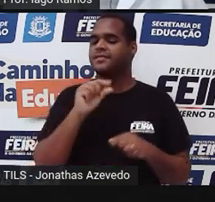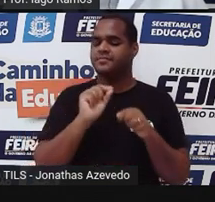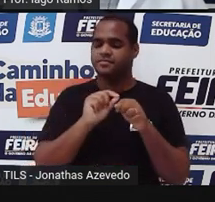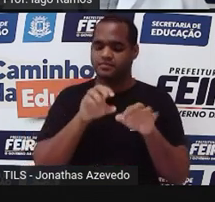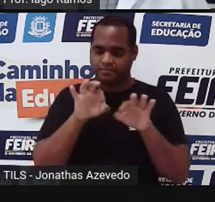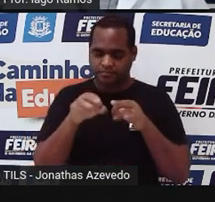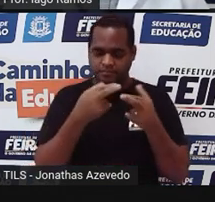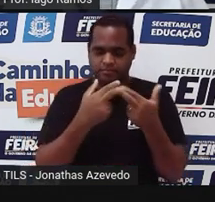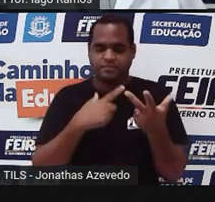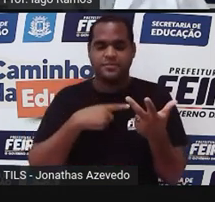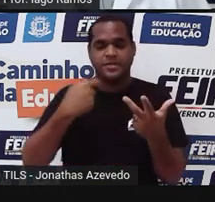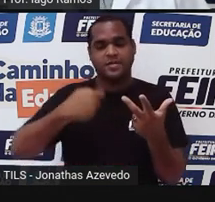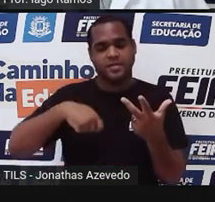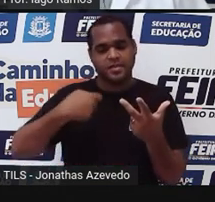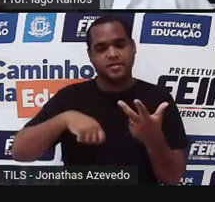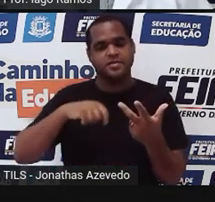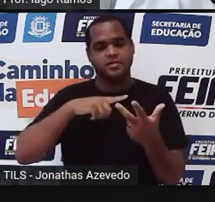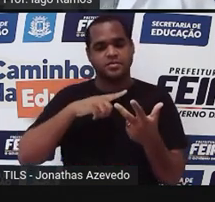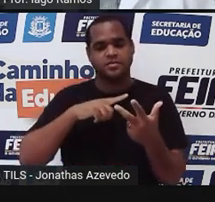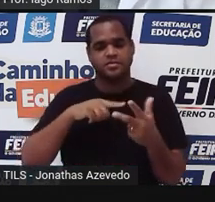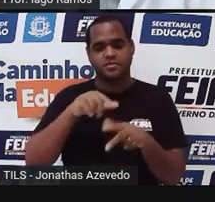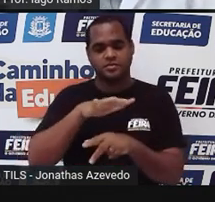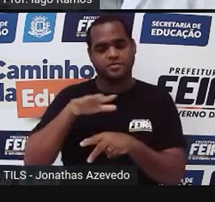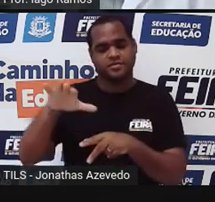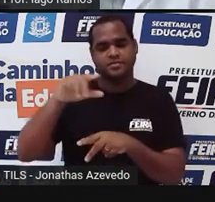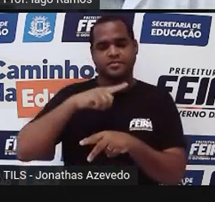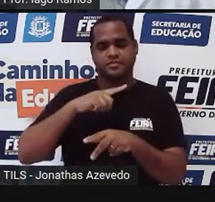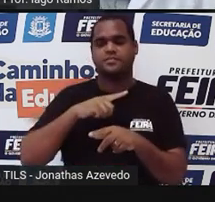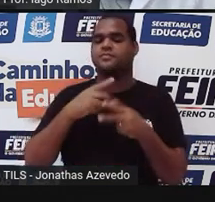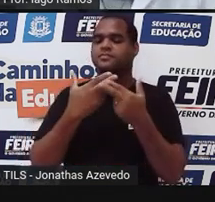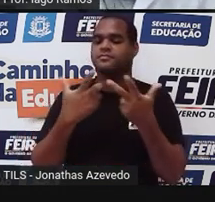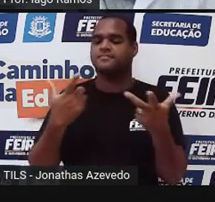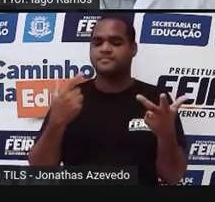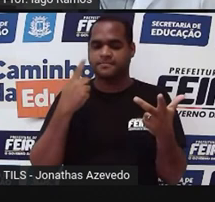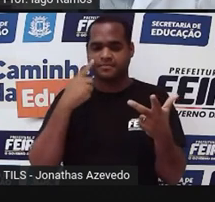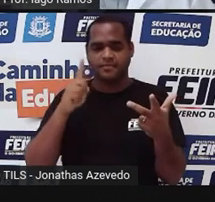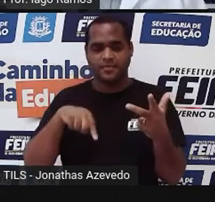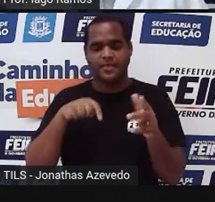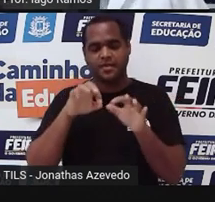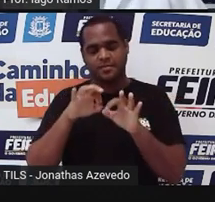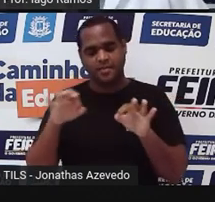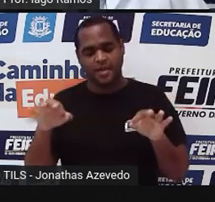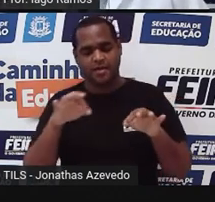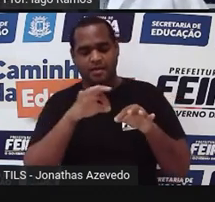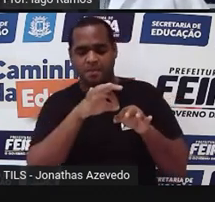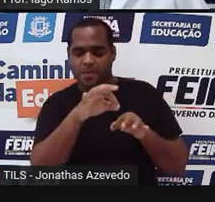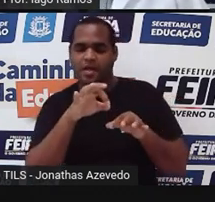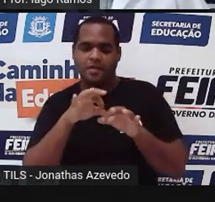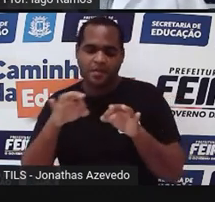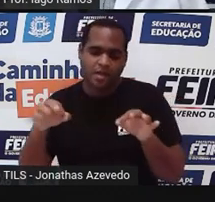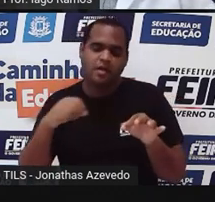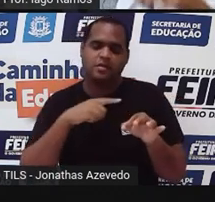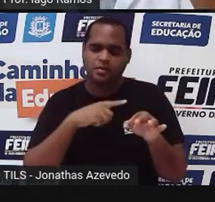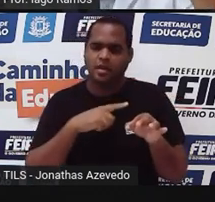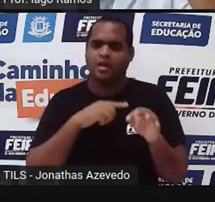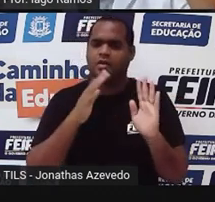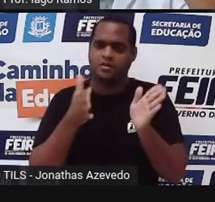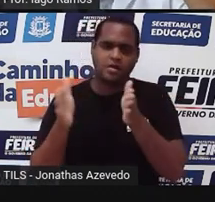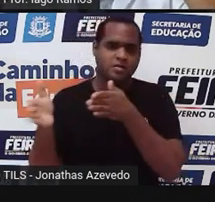A gente precisa das diagonais. A gente precisa das medidas das diagonais. e a gente já tem ali